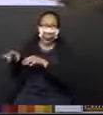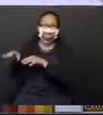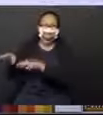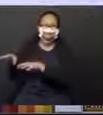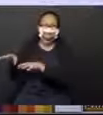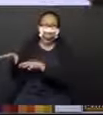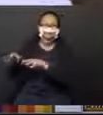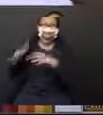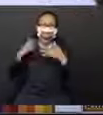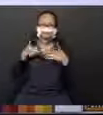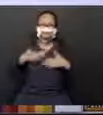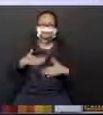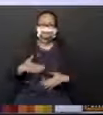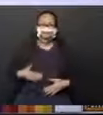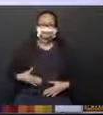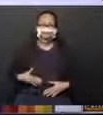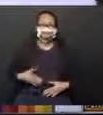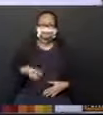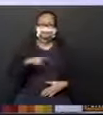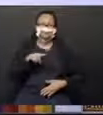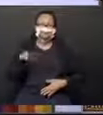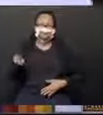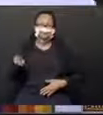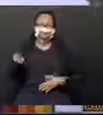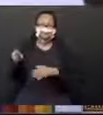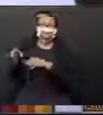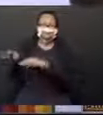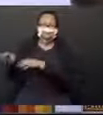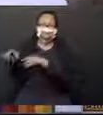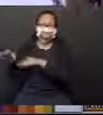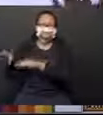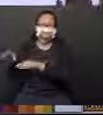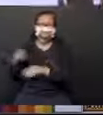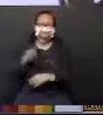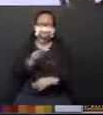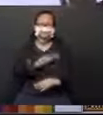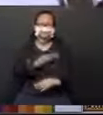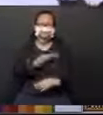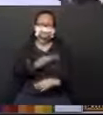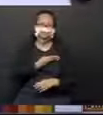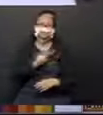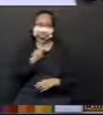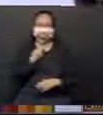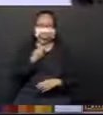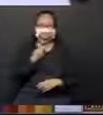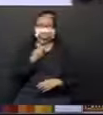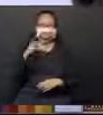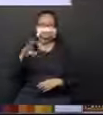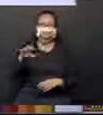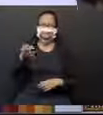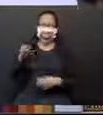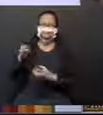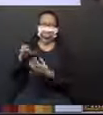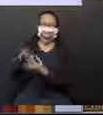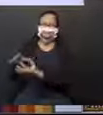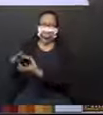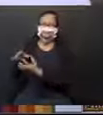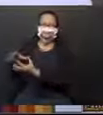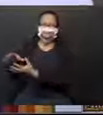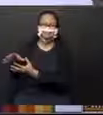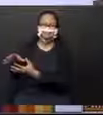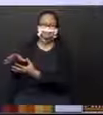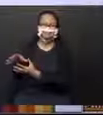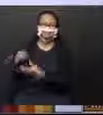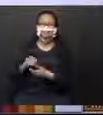seja, se você se movimentar, o colega não vai pegar. Se ficar paradinho, aí com certeza ele vai chegar na